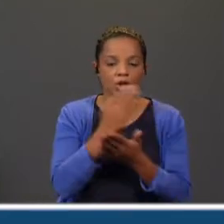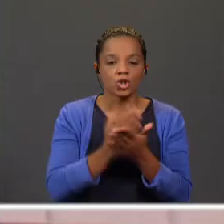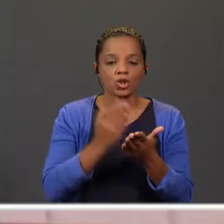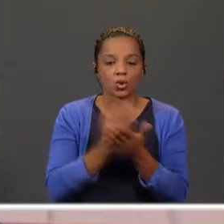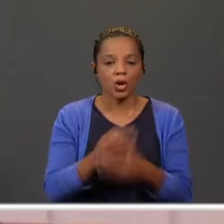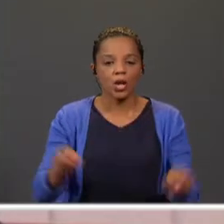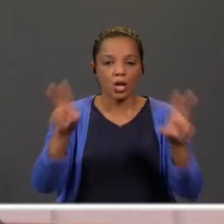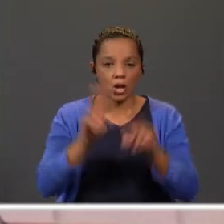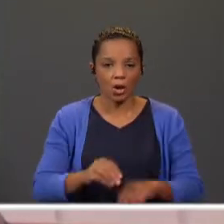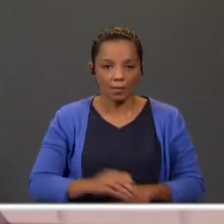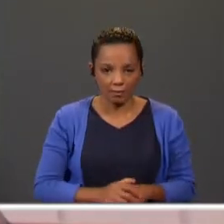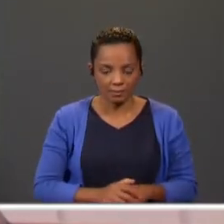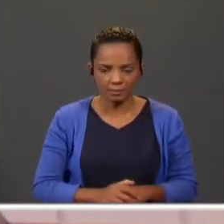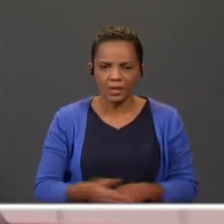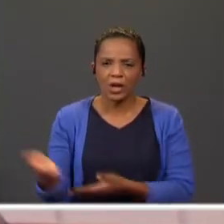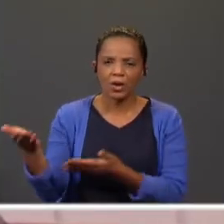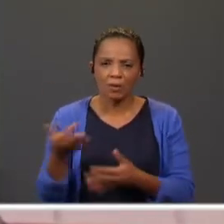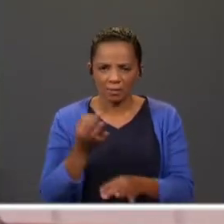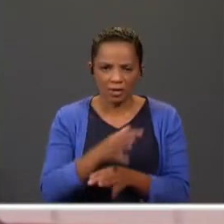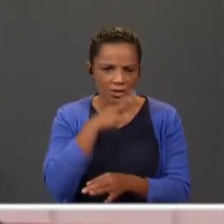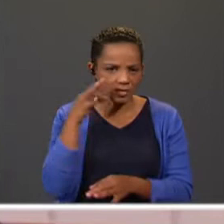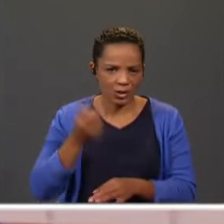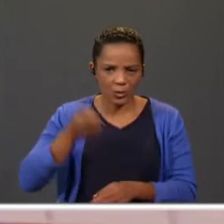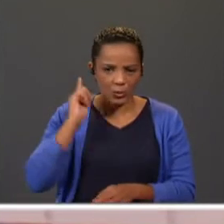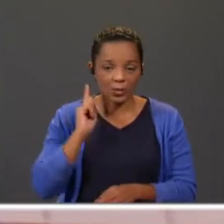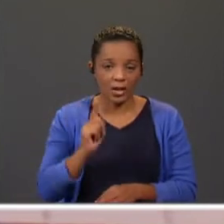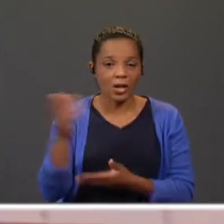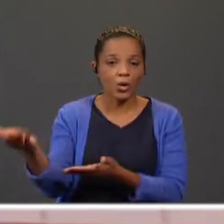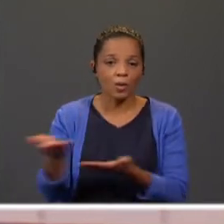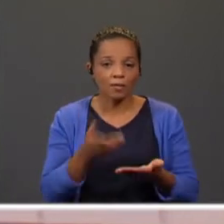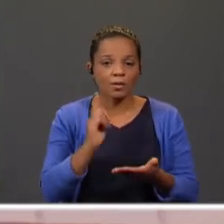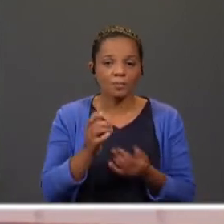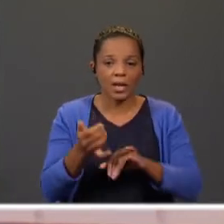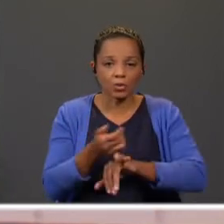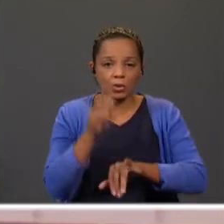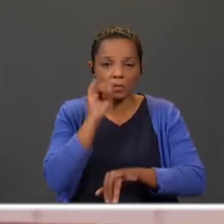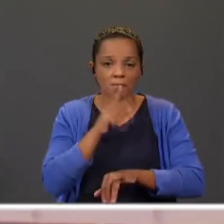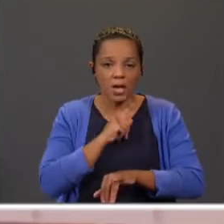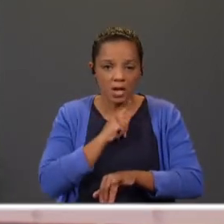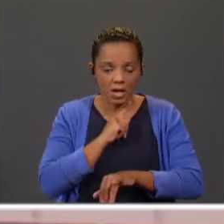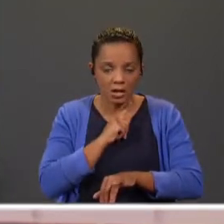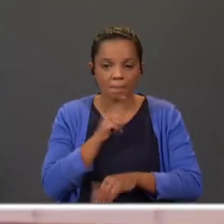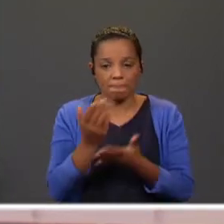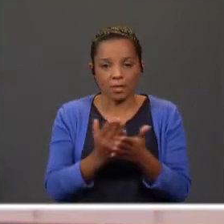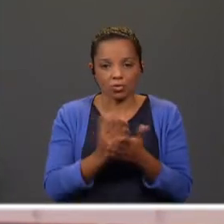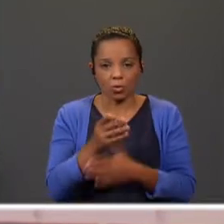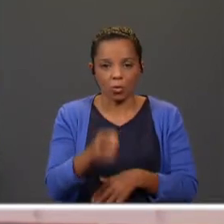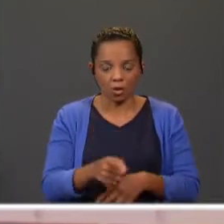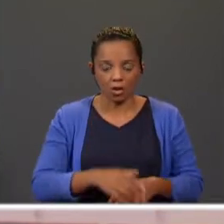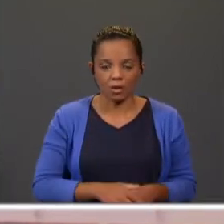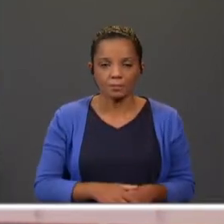Este convite não é um convite para uma festa de aniversário, é um convite o quê? Da Associação de Pais desta escola